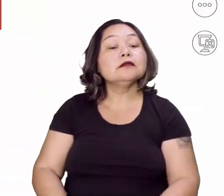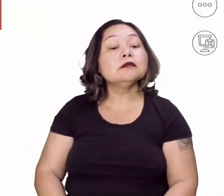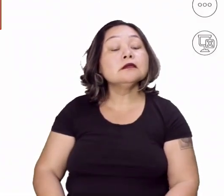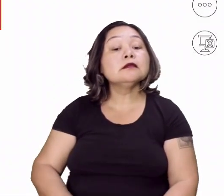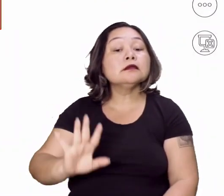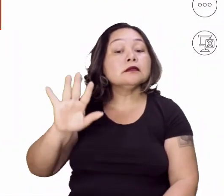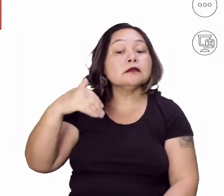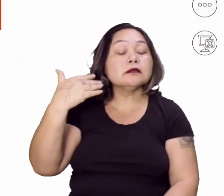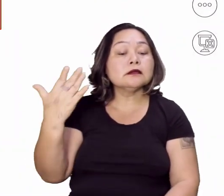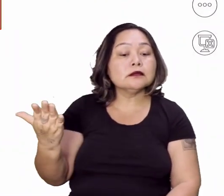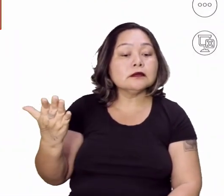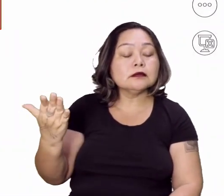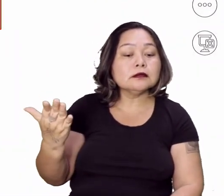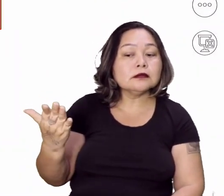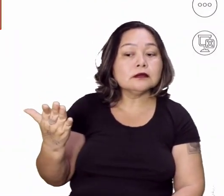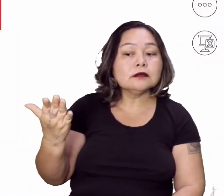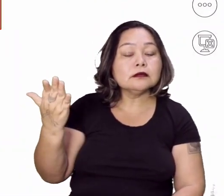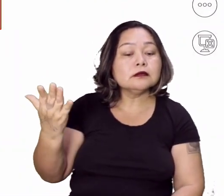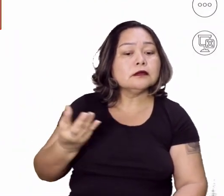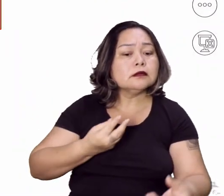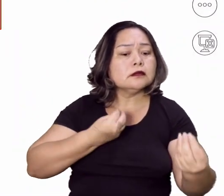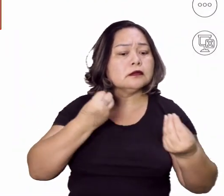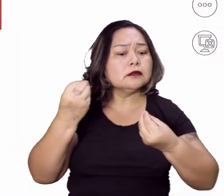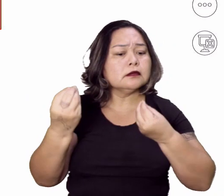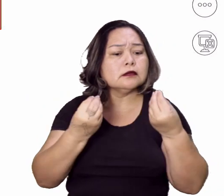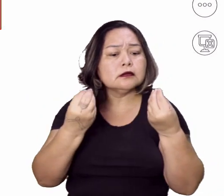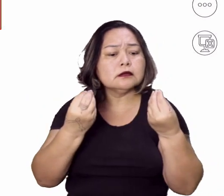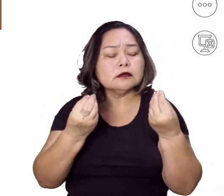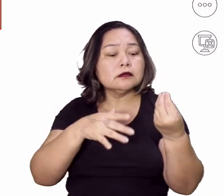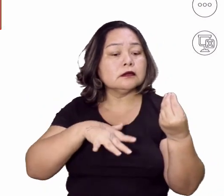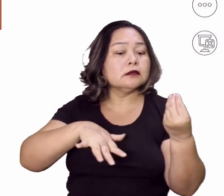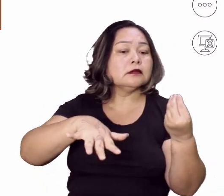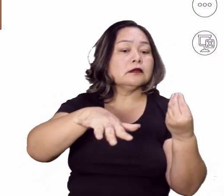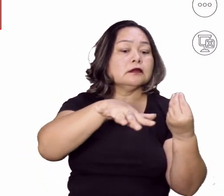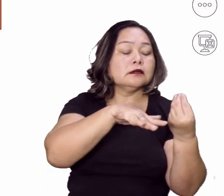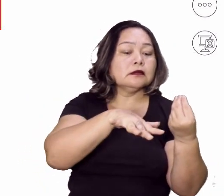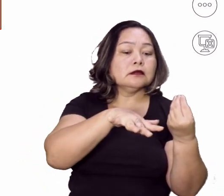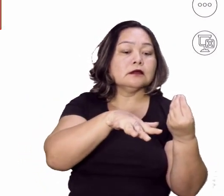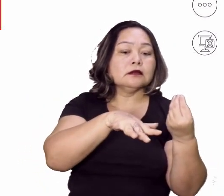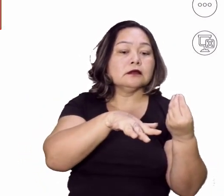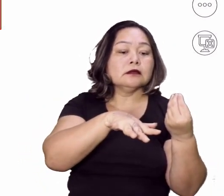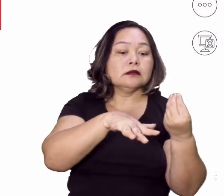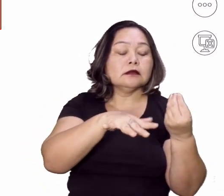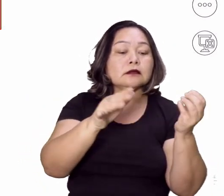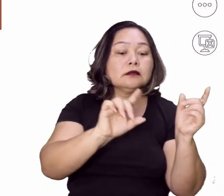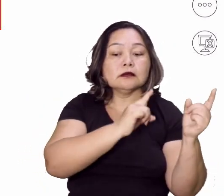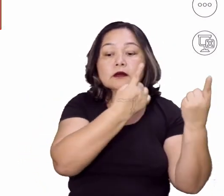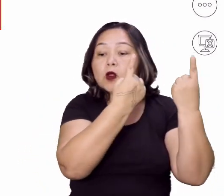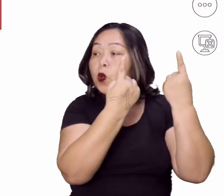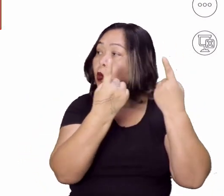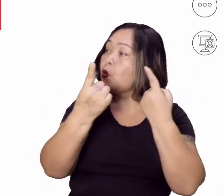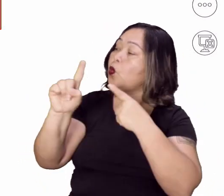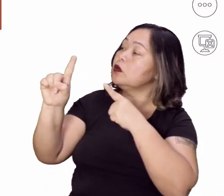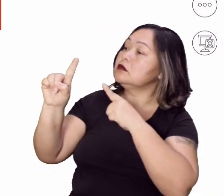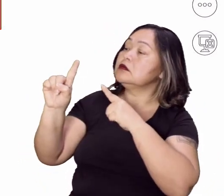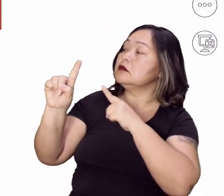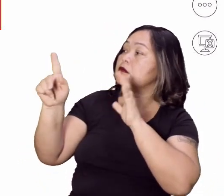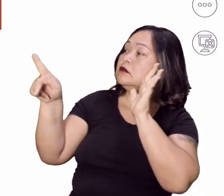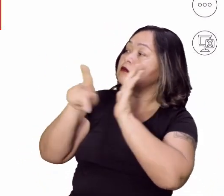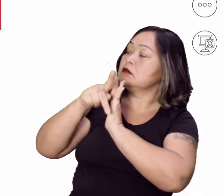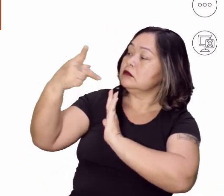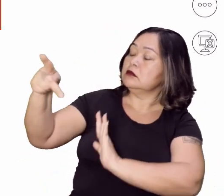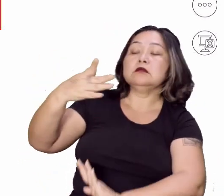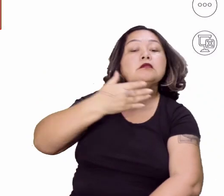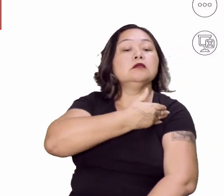E aí nós falamos também sobre como eles podem atuar. Eles podem atuar tanto contra as ações do poder